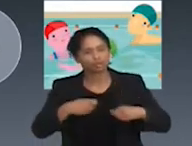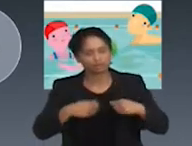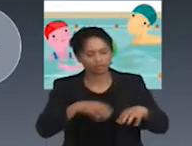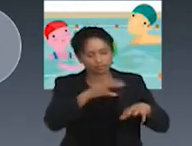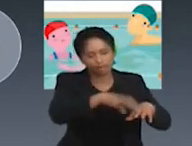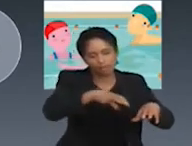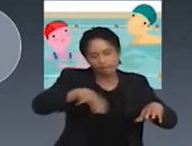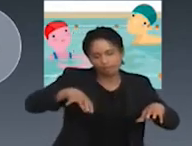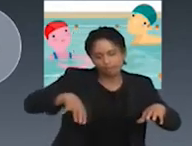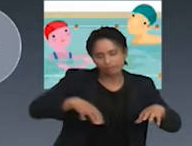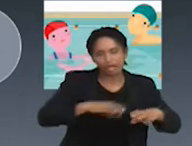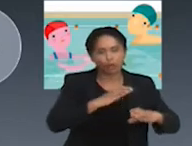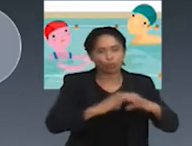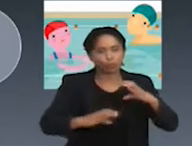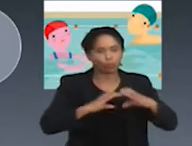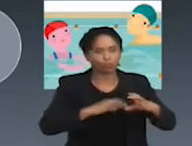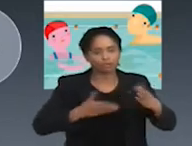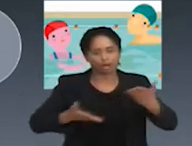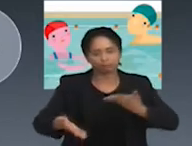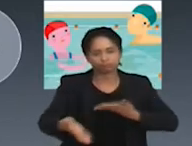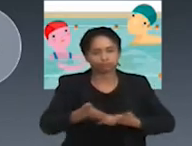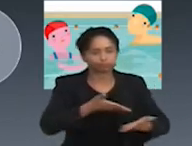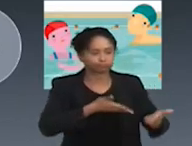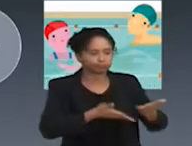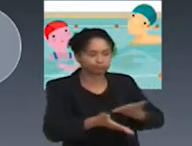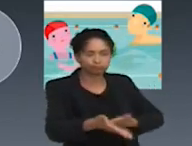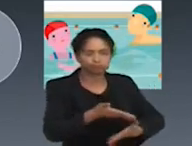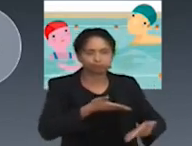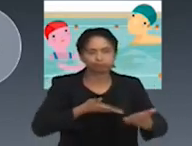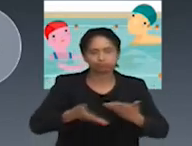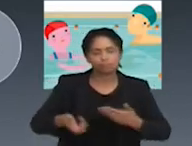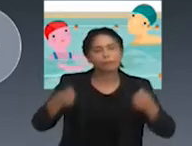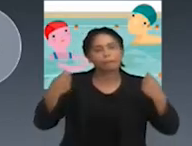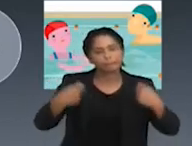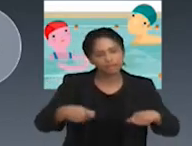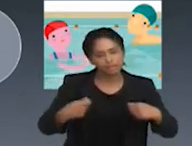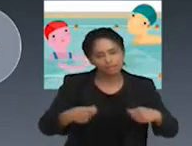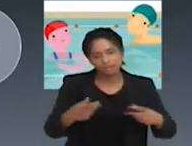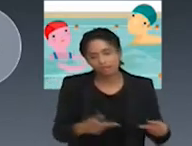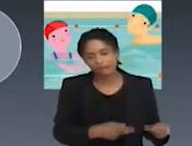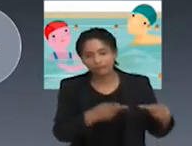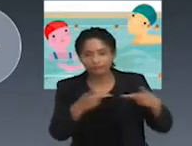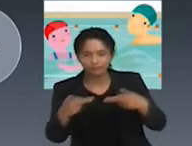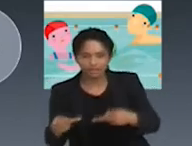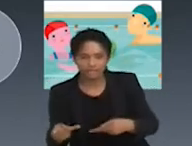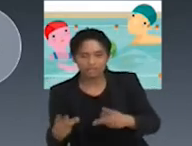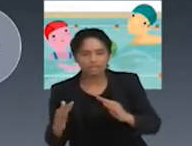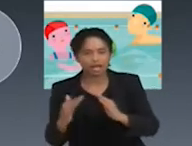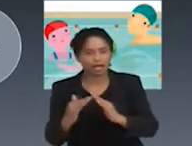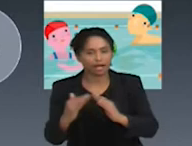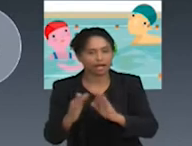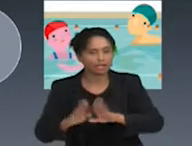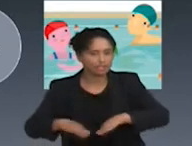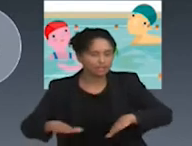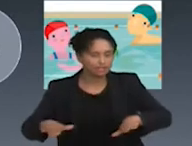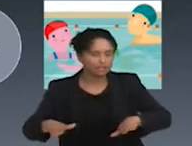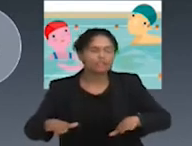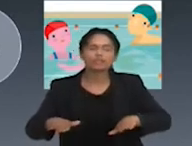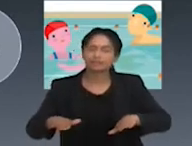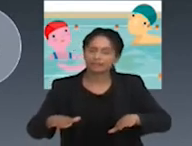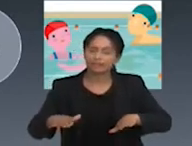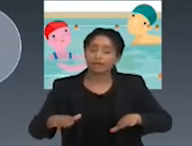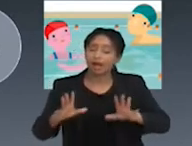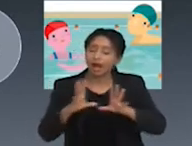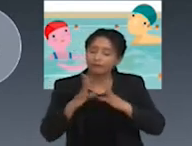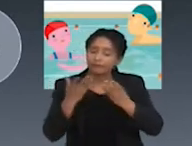tem que estar, eventualmente, na casa da criança. Vou falar daqui a pouquinho de intervenção naturalística. Essa família, ela tem que ser acolhida